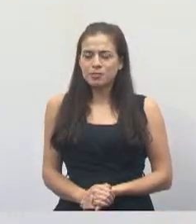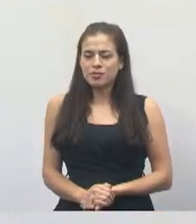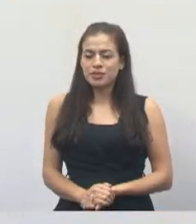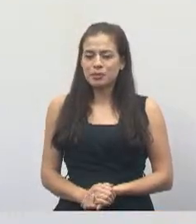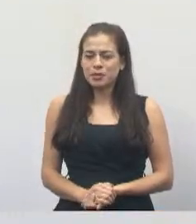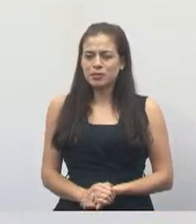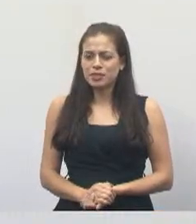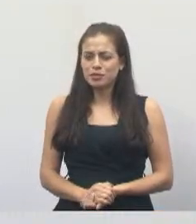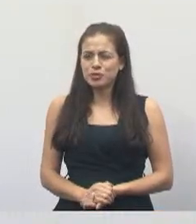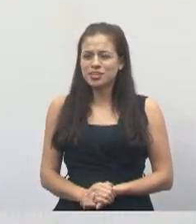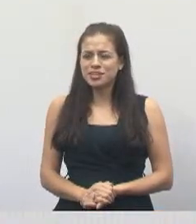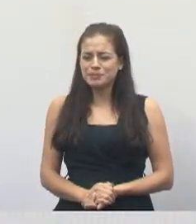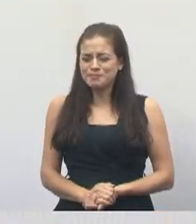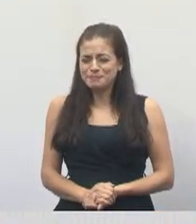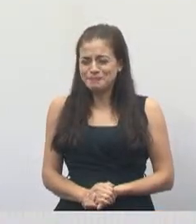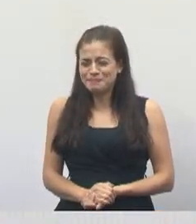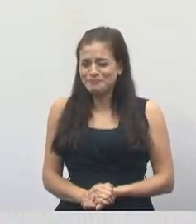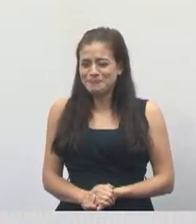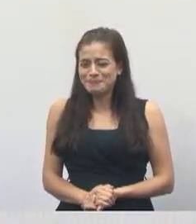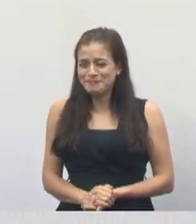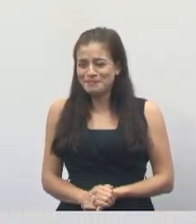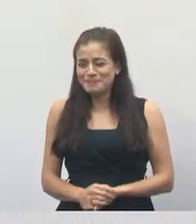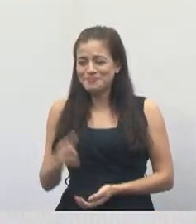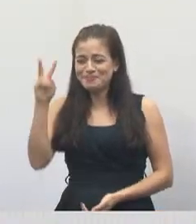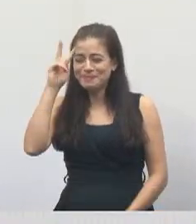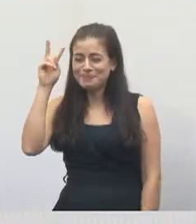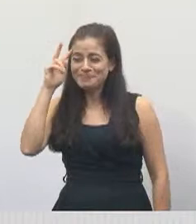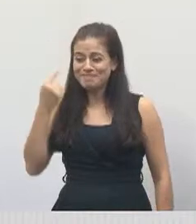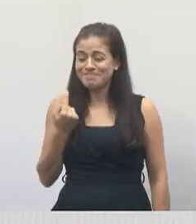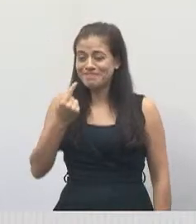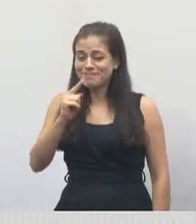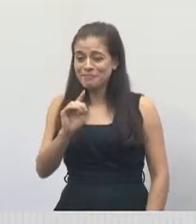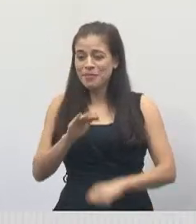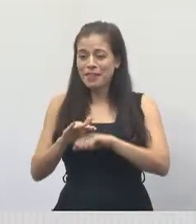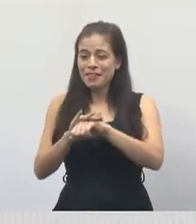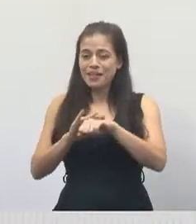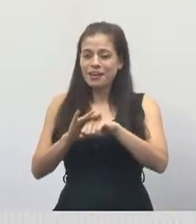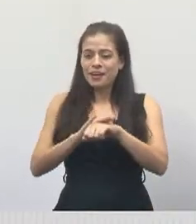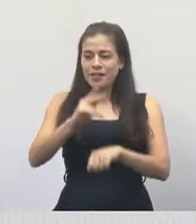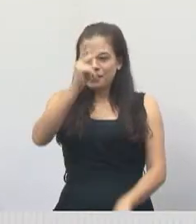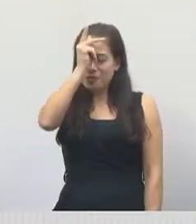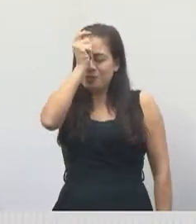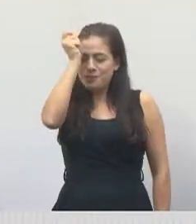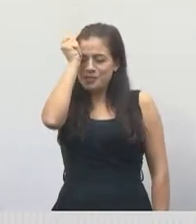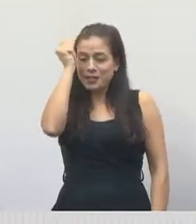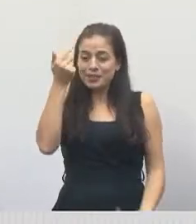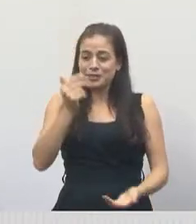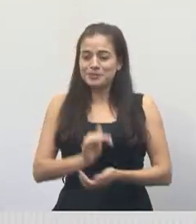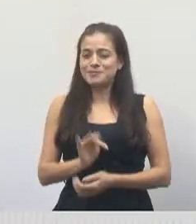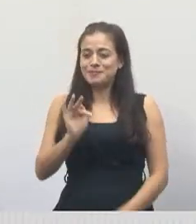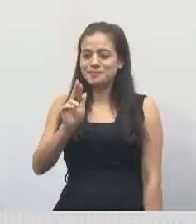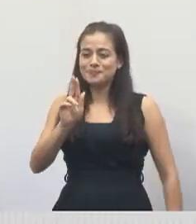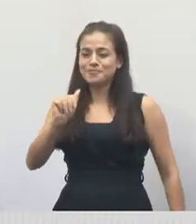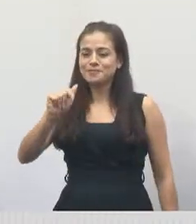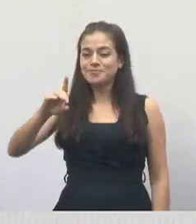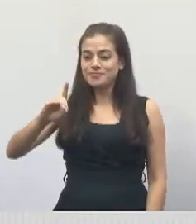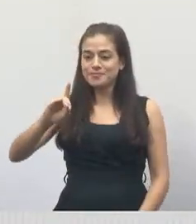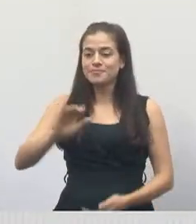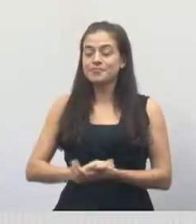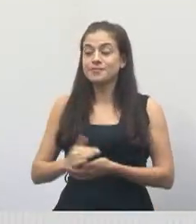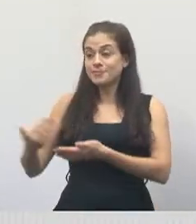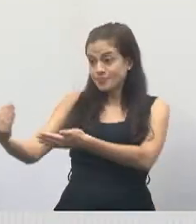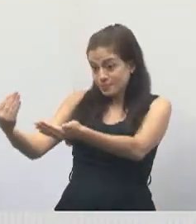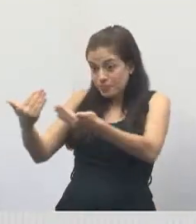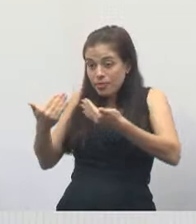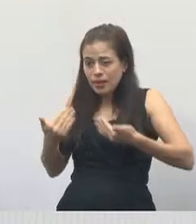No dia 7, foi na segunda-feira, estive conversando com o prefeito e o Fuad. Eles falaram o seguinte, que